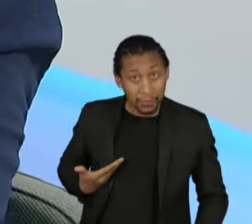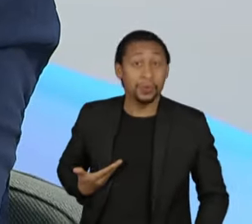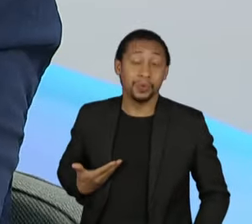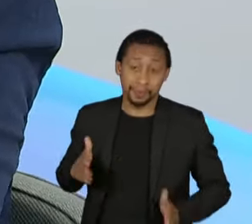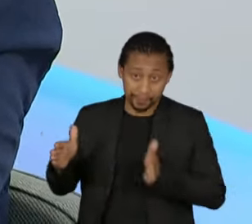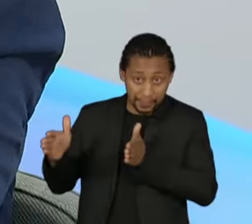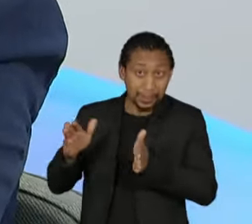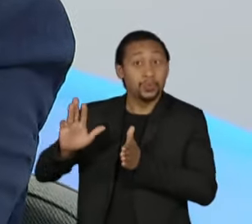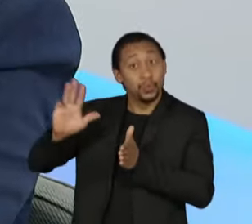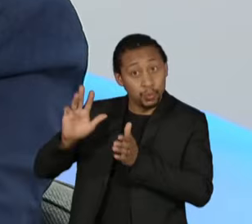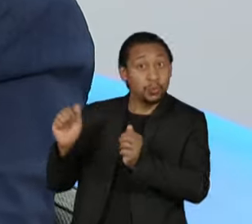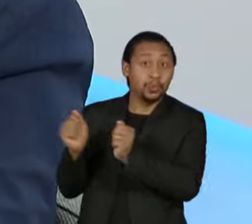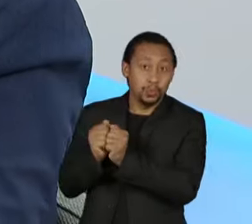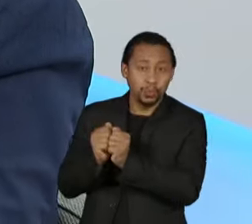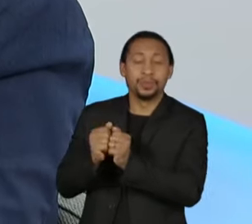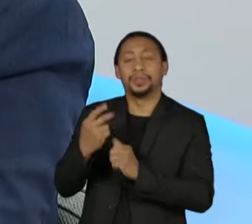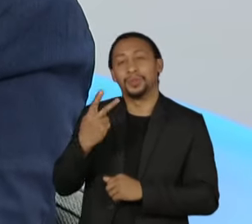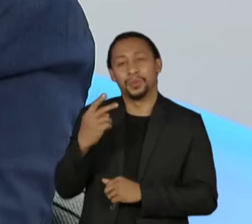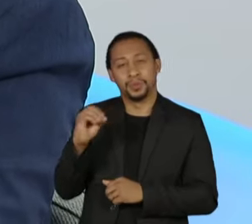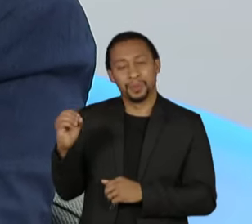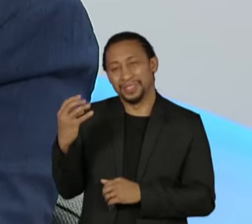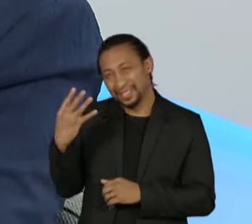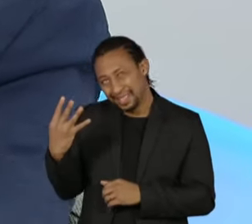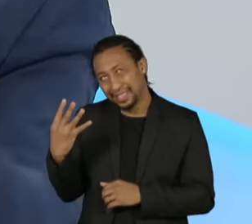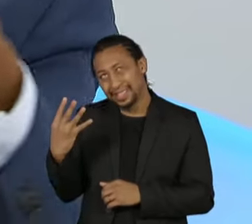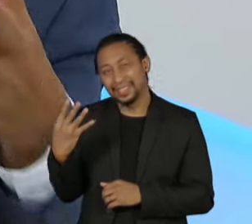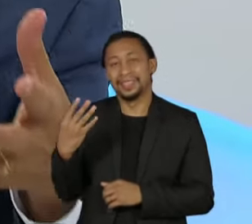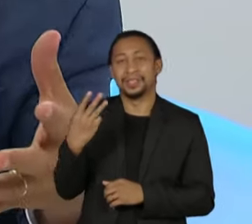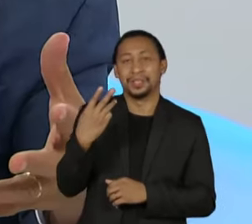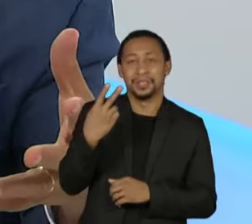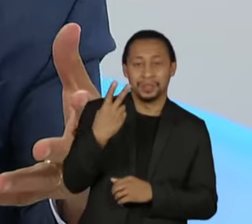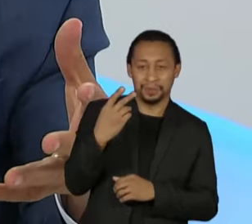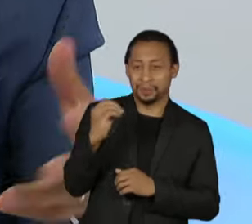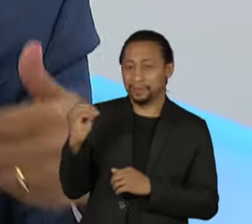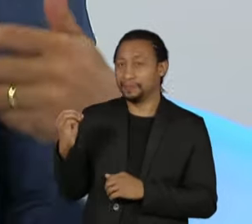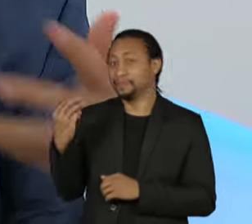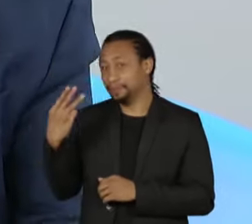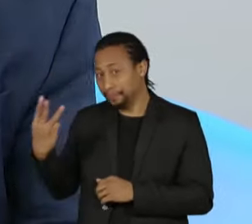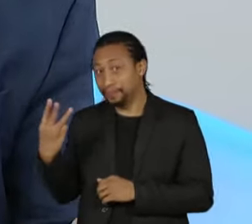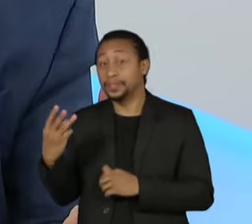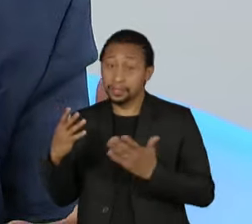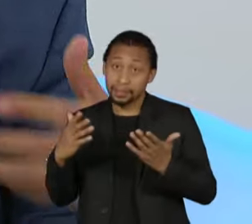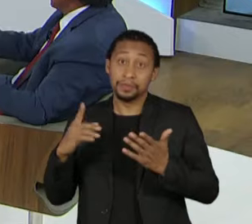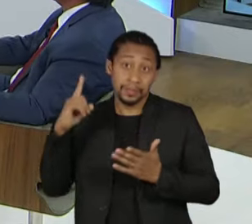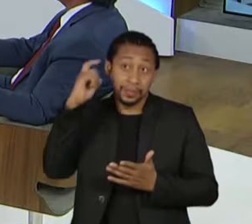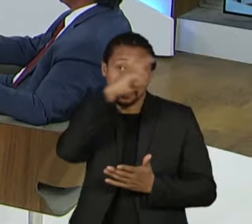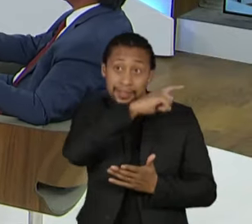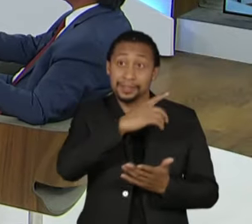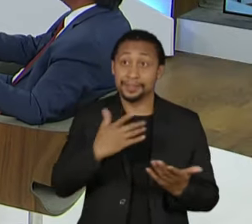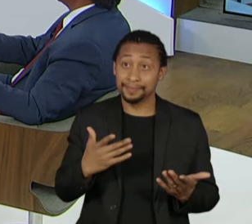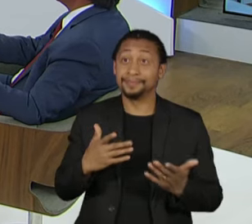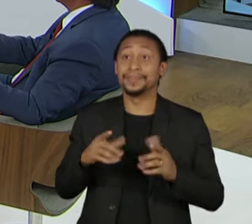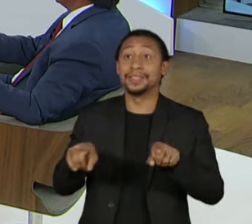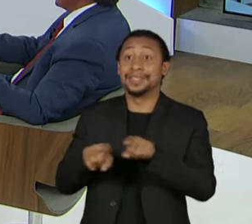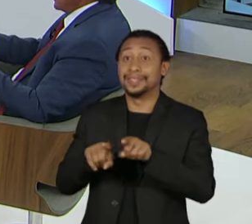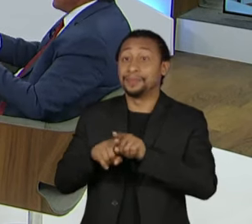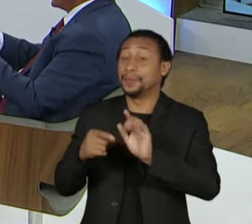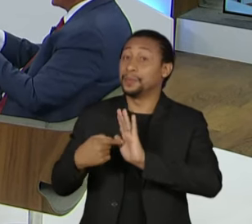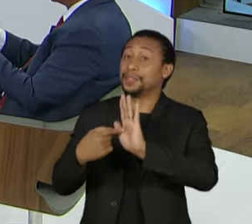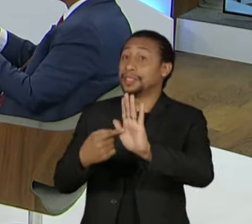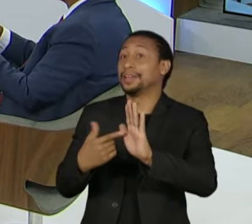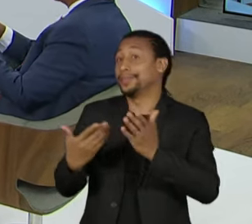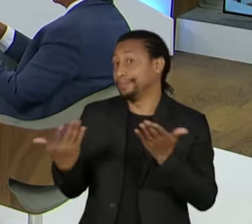duríssimo ali, 2003, 2004, também tinha os mesmos questionamentos,